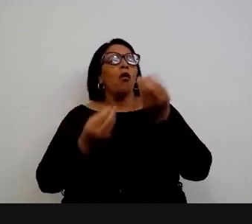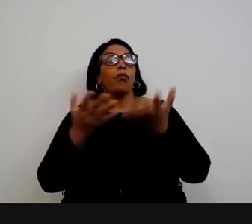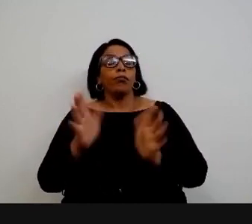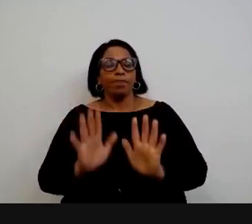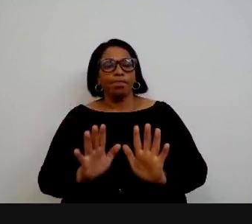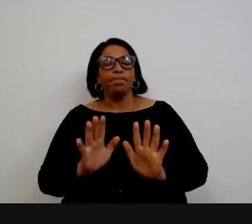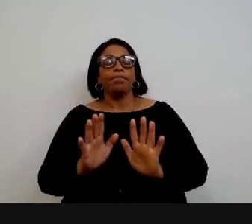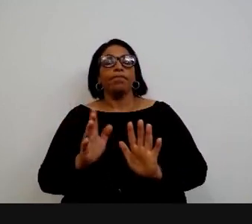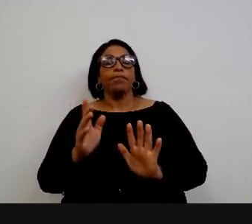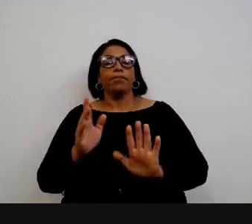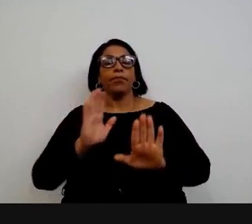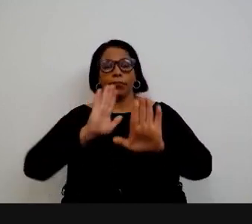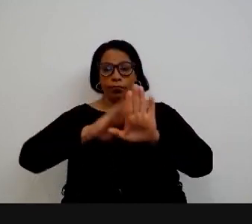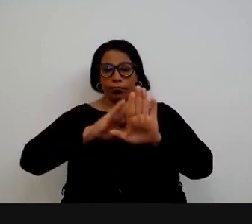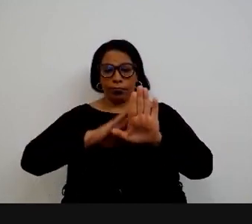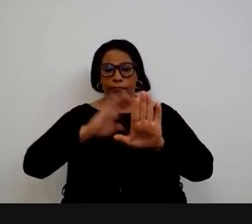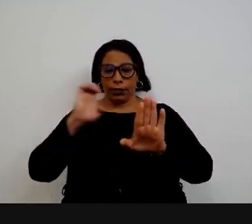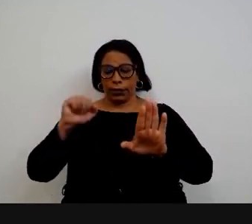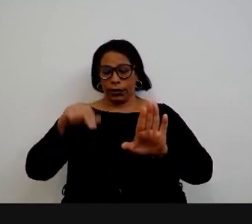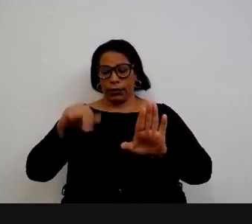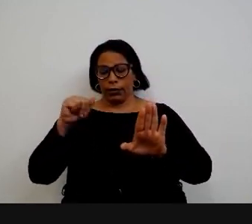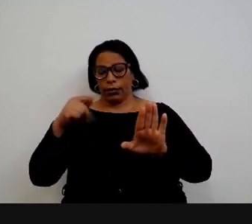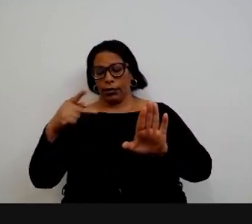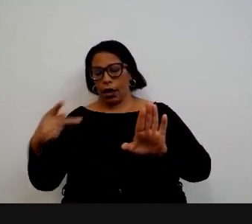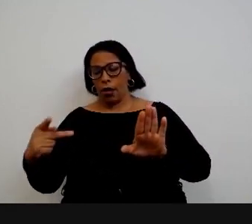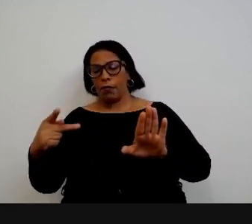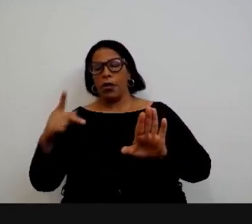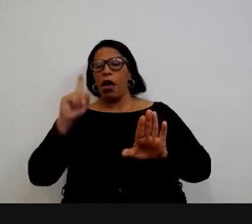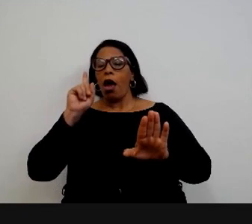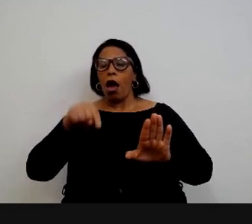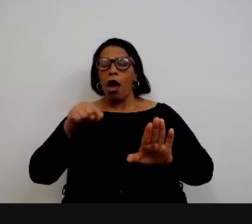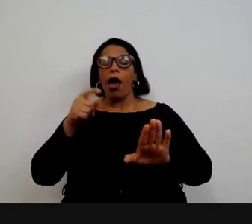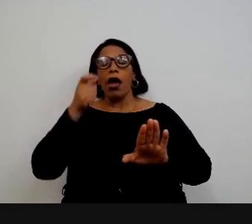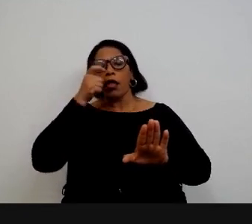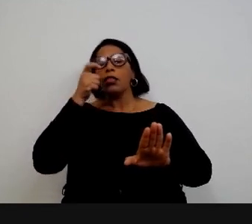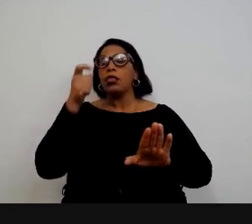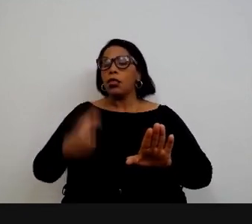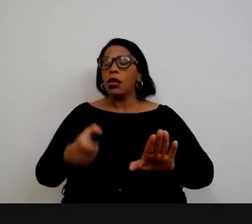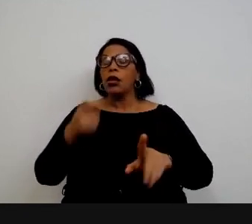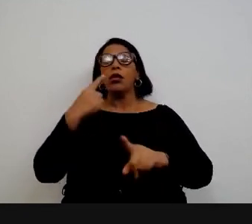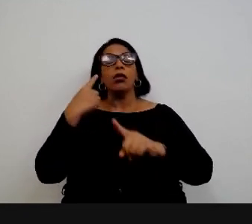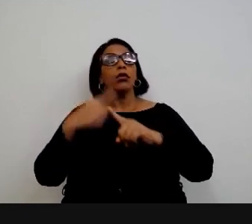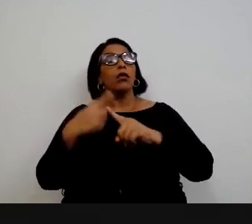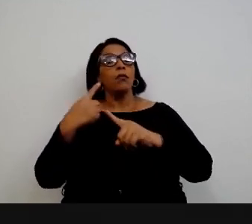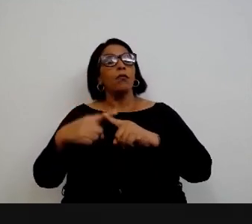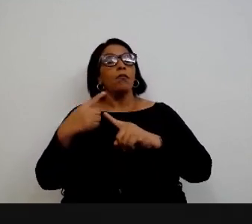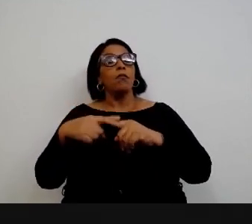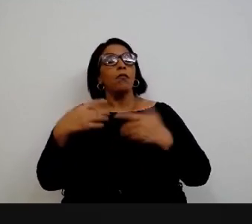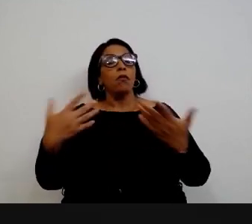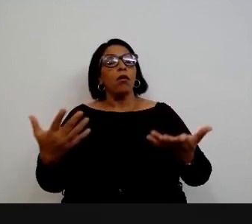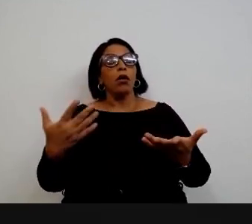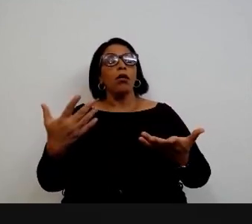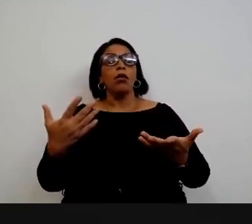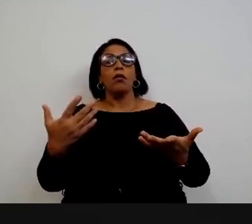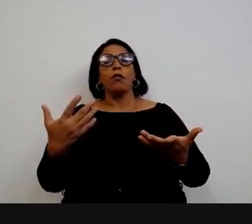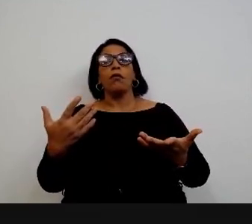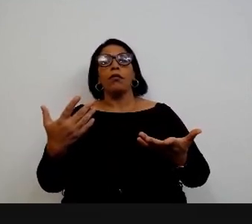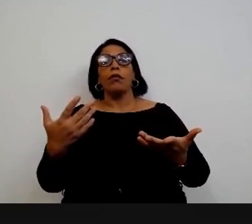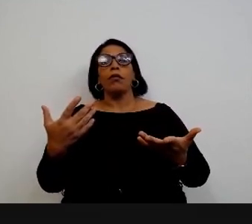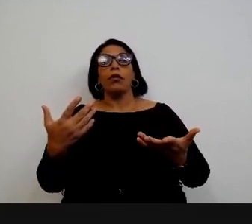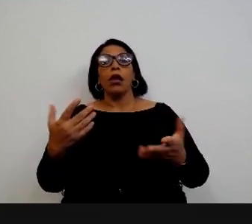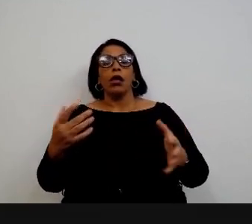então o nosso o nosso MPP é um caminho interessante porque a gente